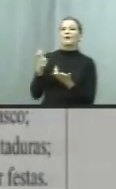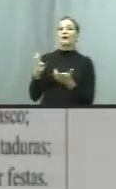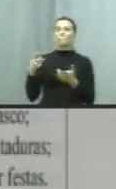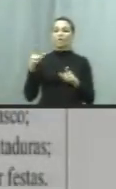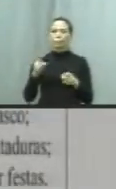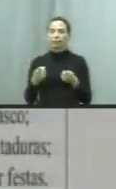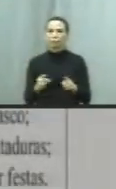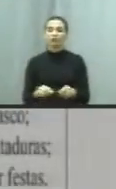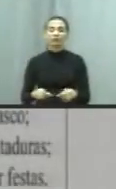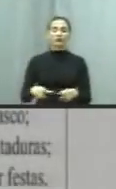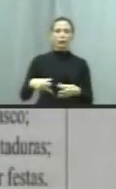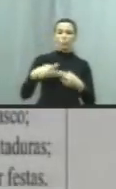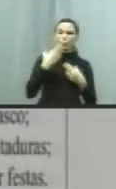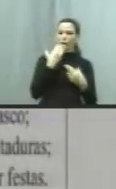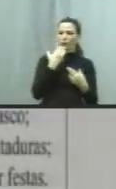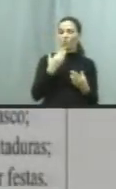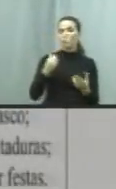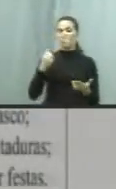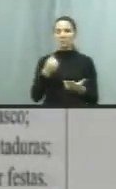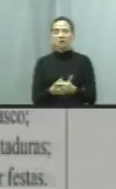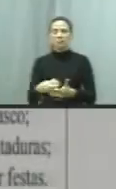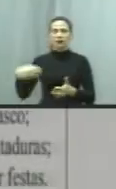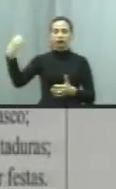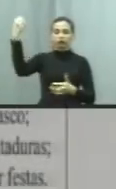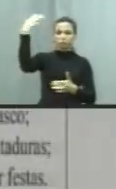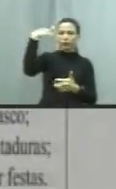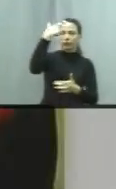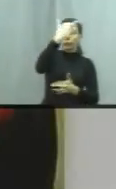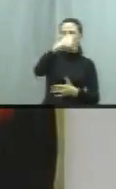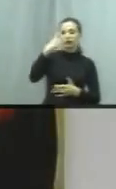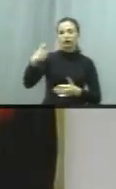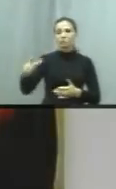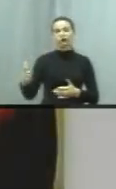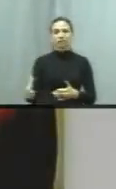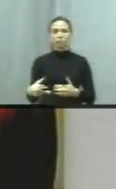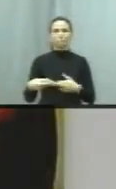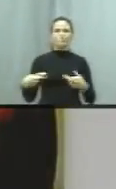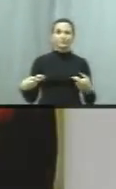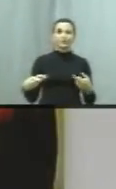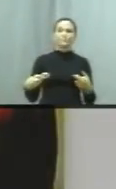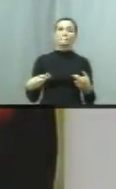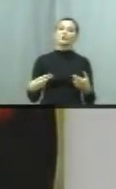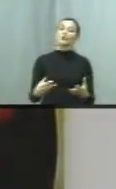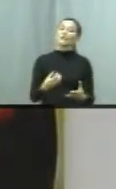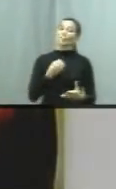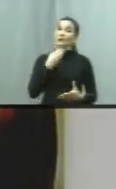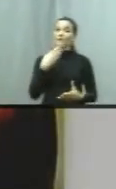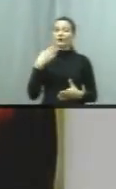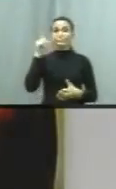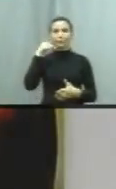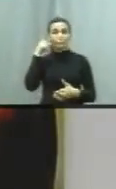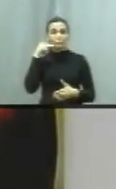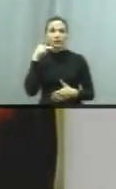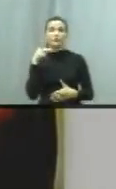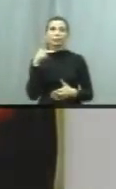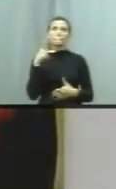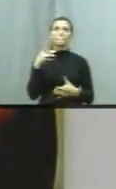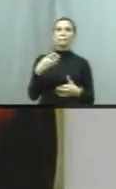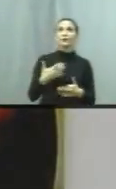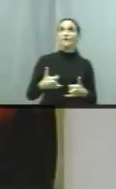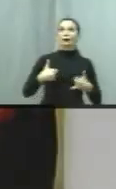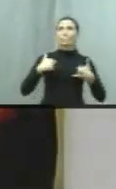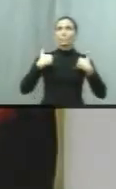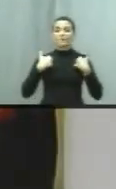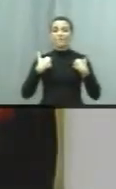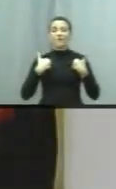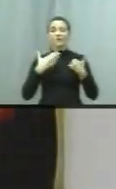distribuir cesta básica, pagar conta de luz e por aí afora. Bem-aventurado o político do qual se pode admirar a honra.